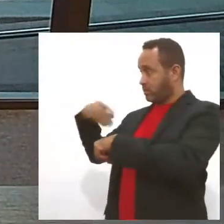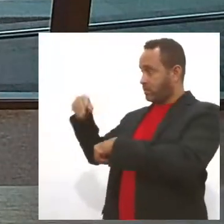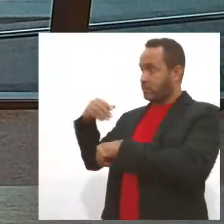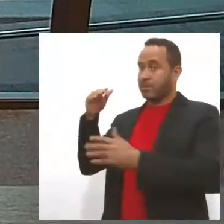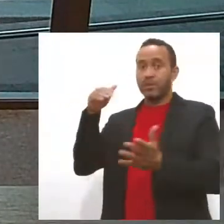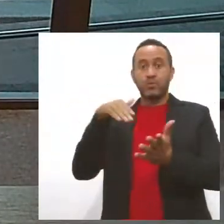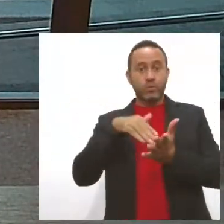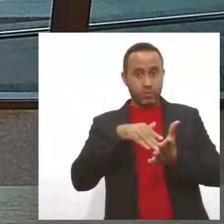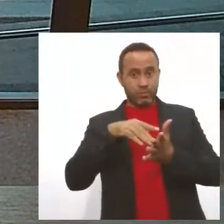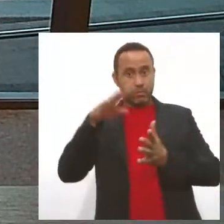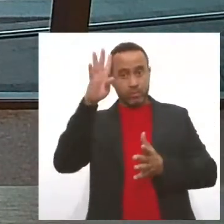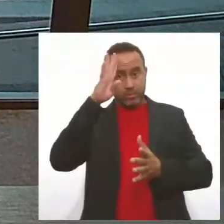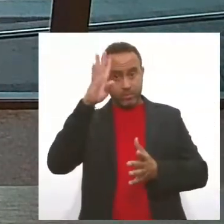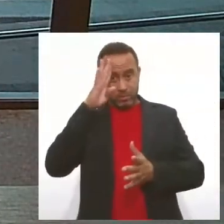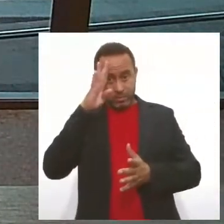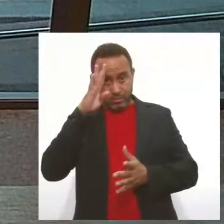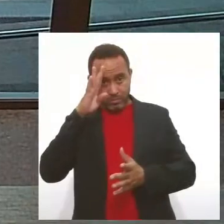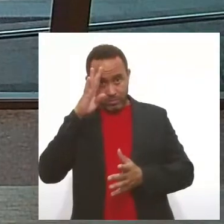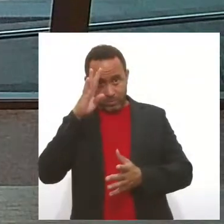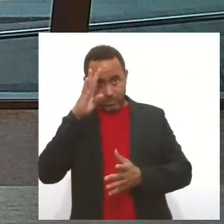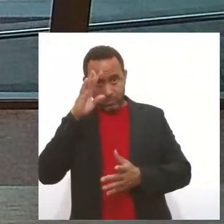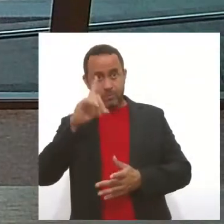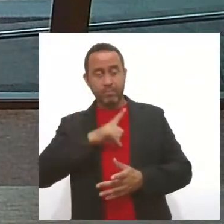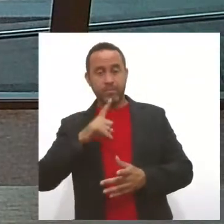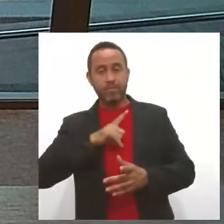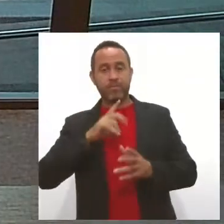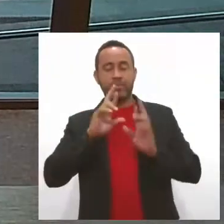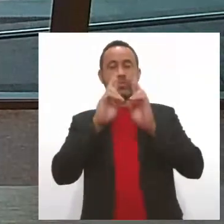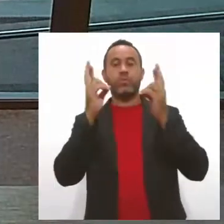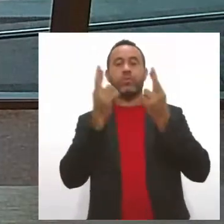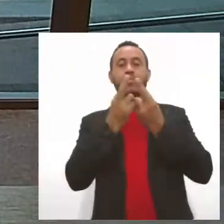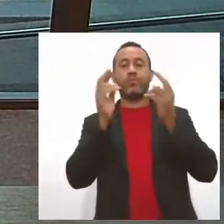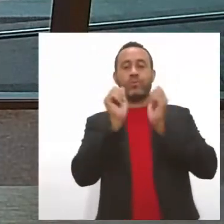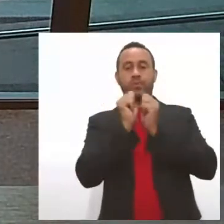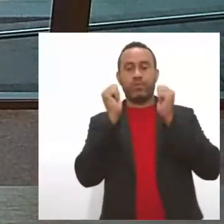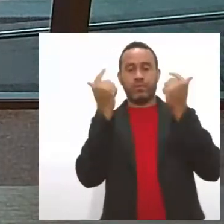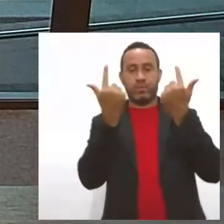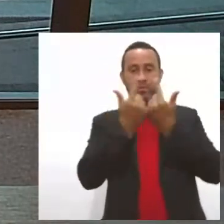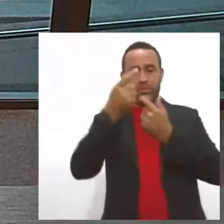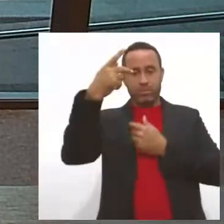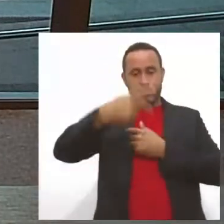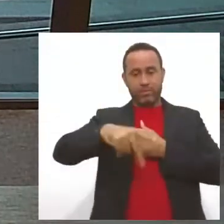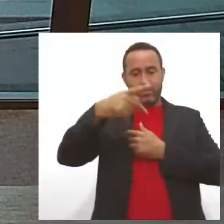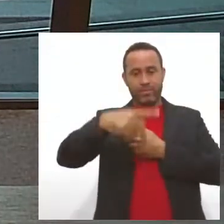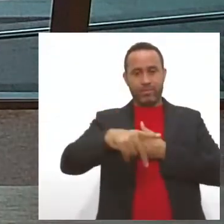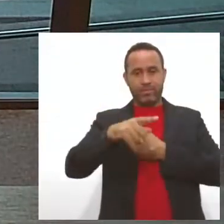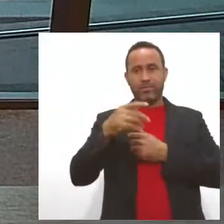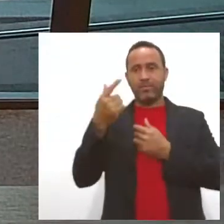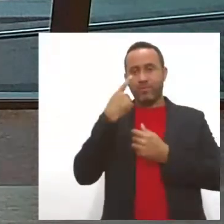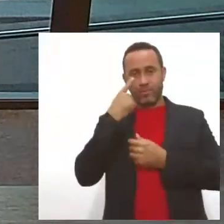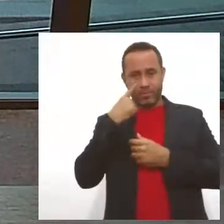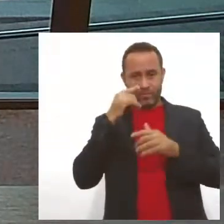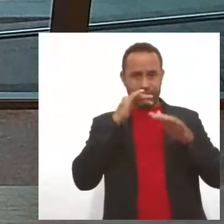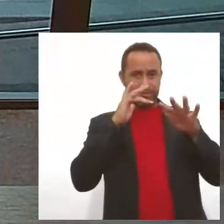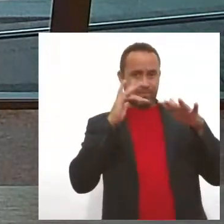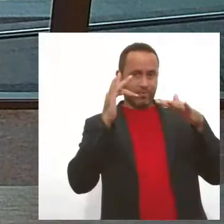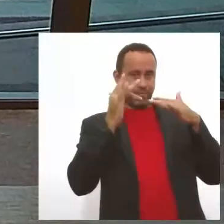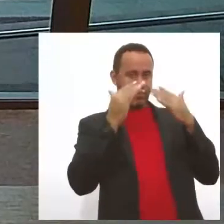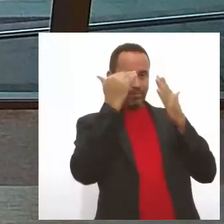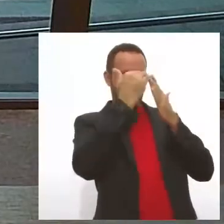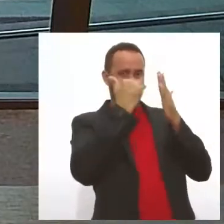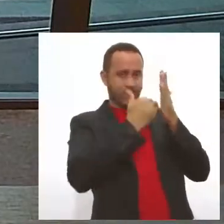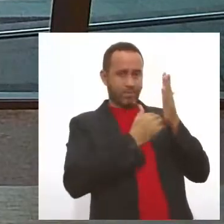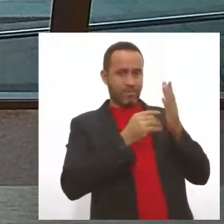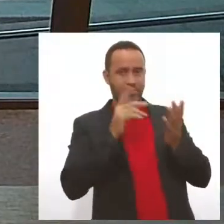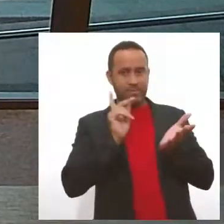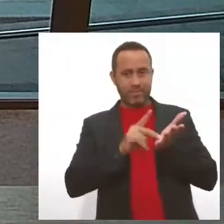quarta-feira. Daqui a pouquinho teremos sessão aqui na Assembleia Legislativa, você pode acompanhar pelo nosso canal 5.2. Não é isso,